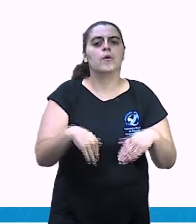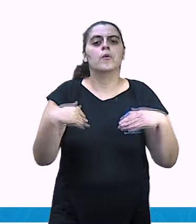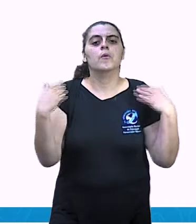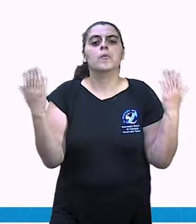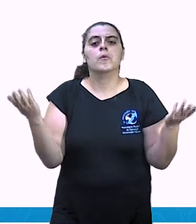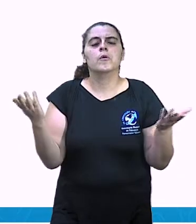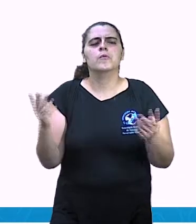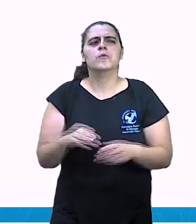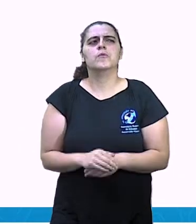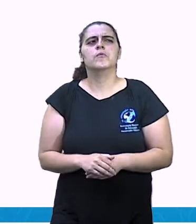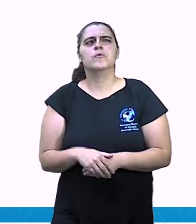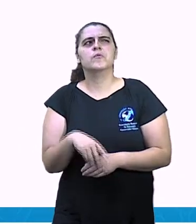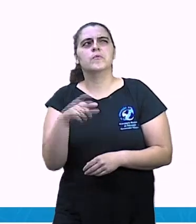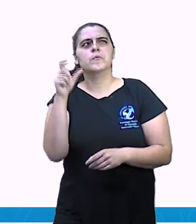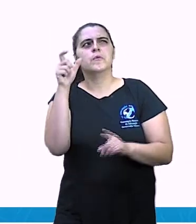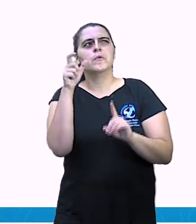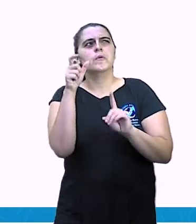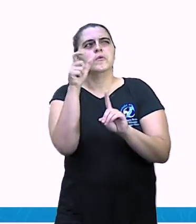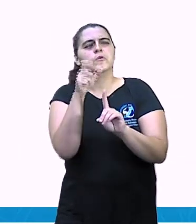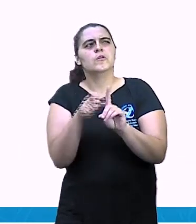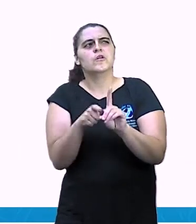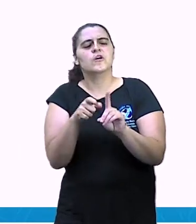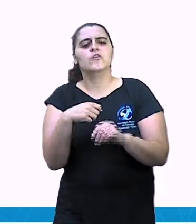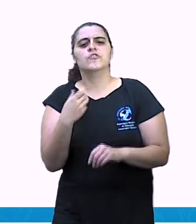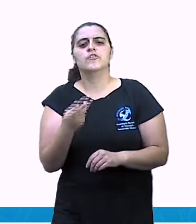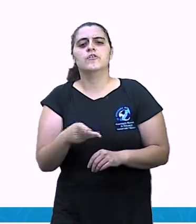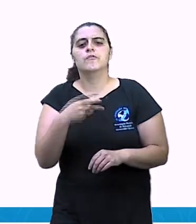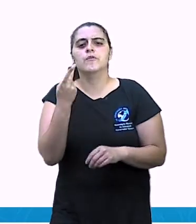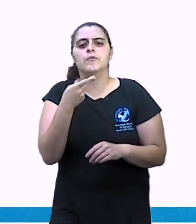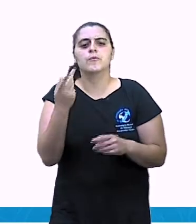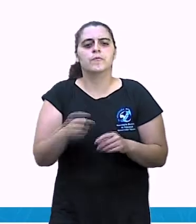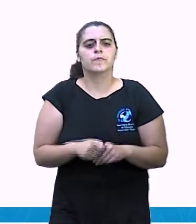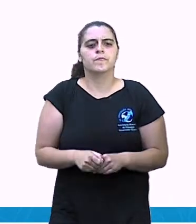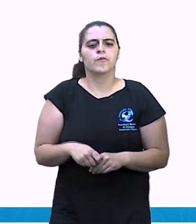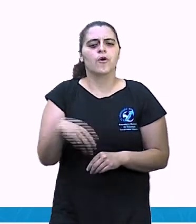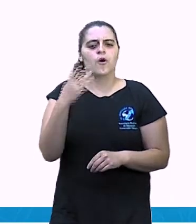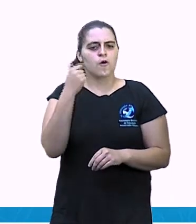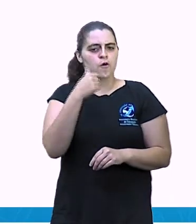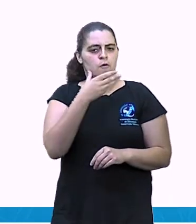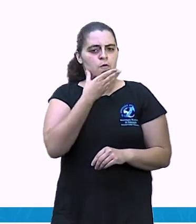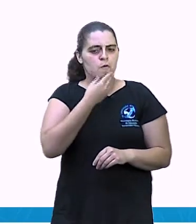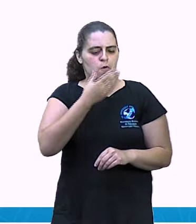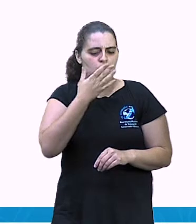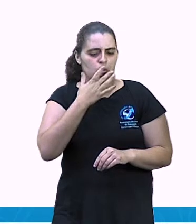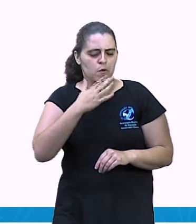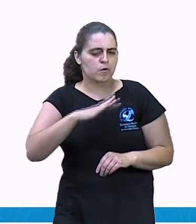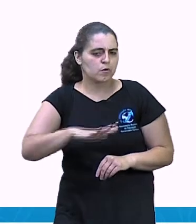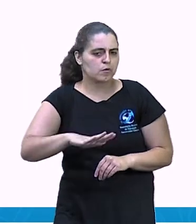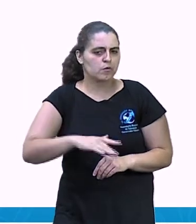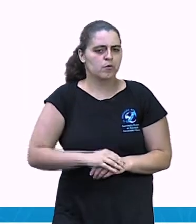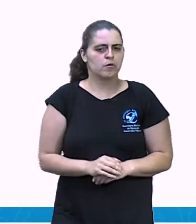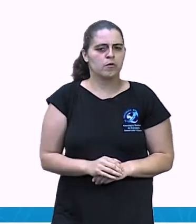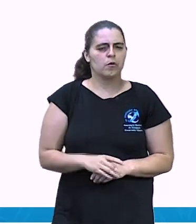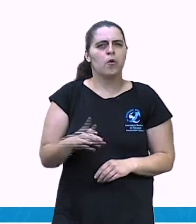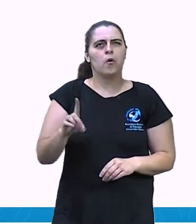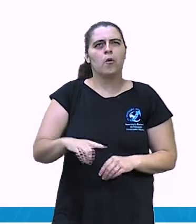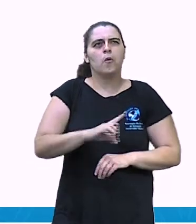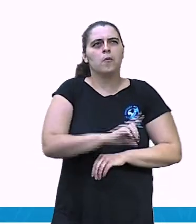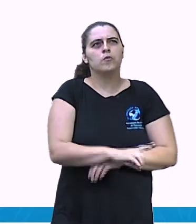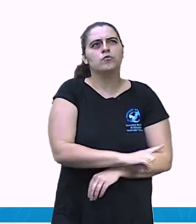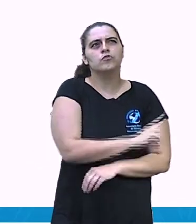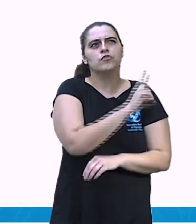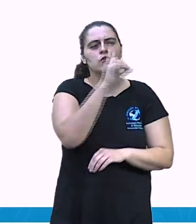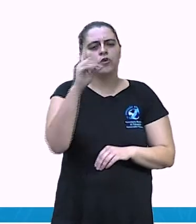foram os meninos. Então, não foi o narrador. A próxima. Uma vez o homem agarrou o sapo e